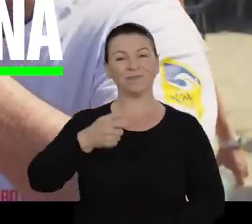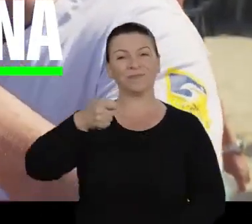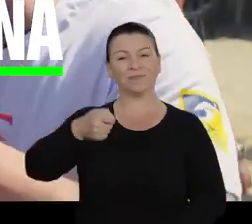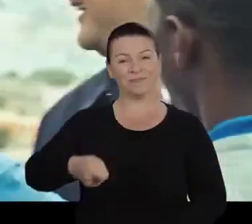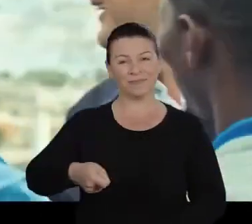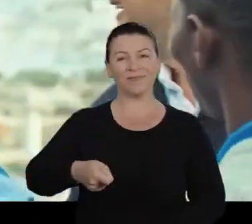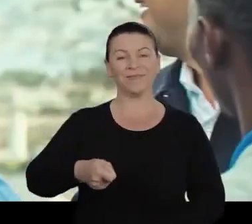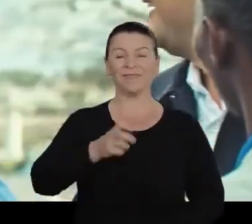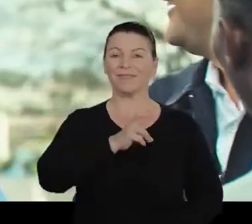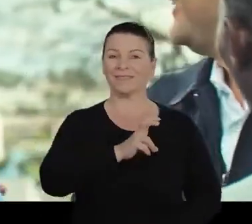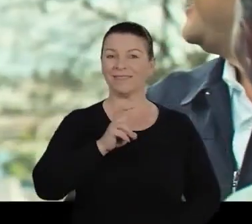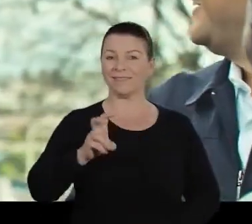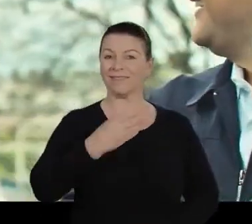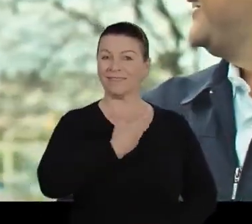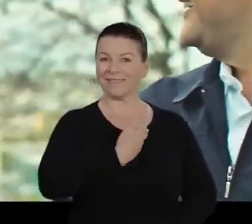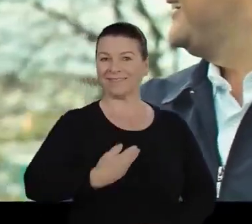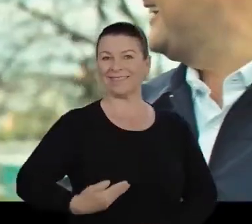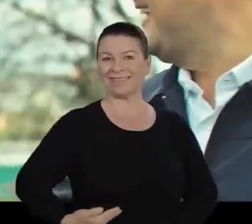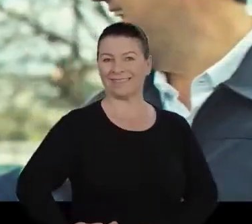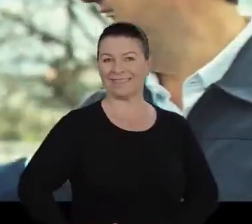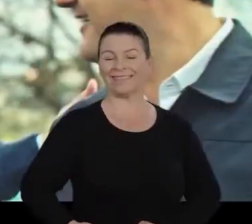Carlos Massa Ratinho Júnior, Governador.